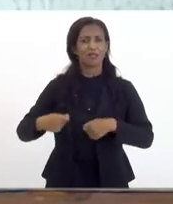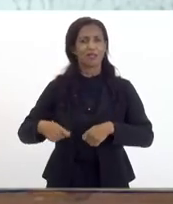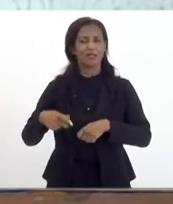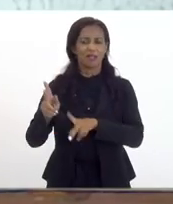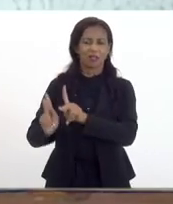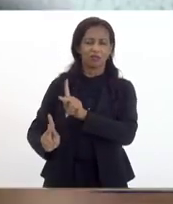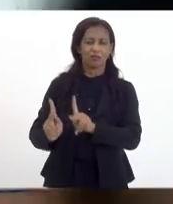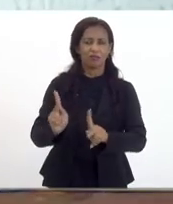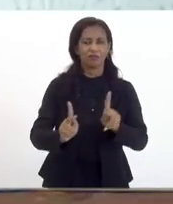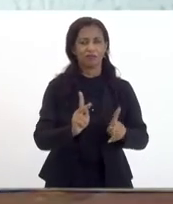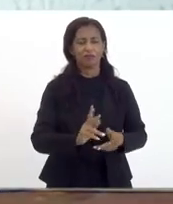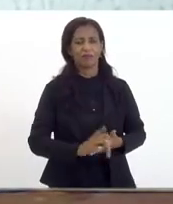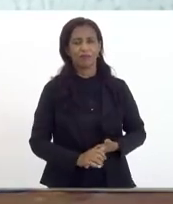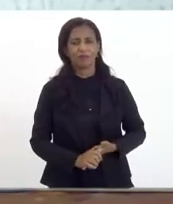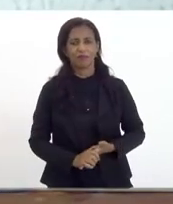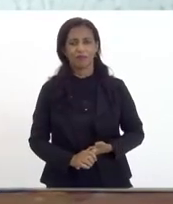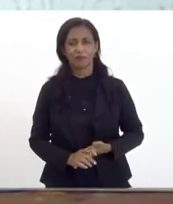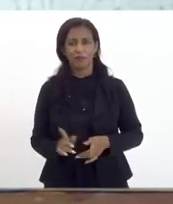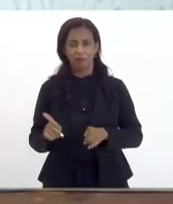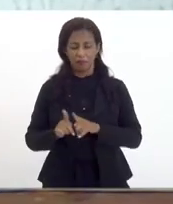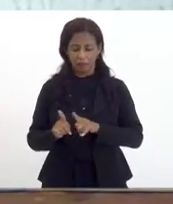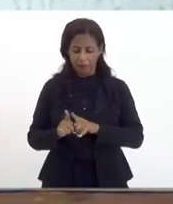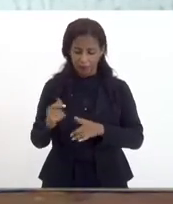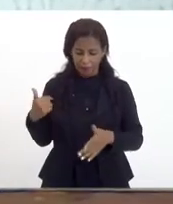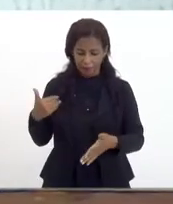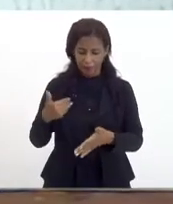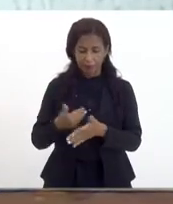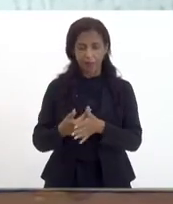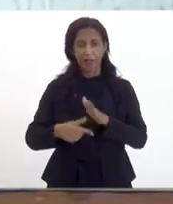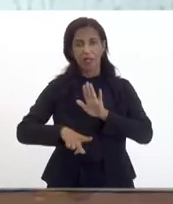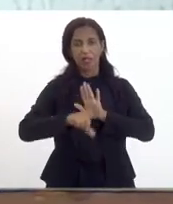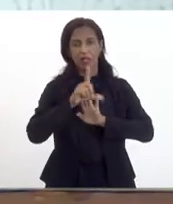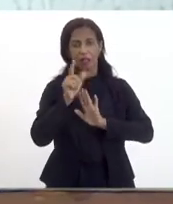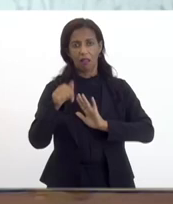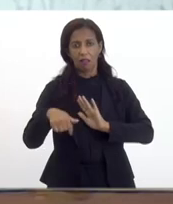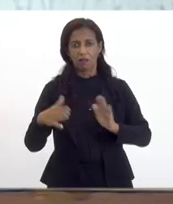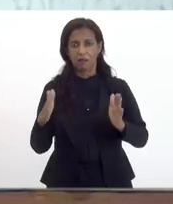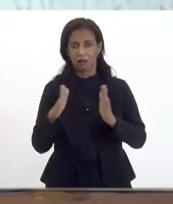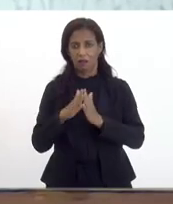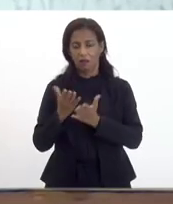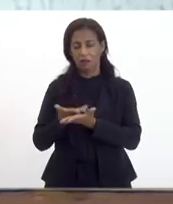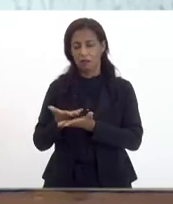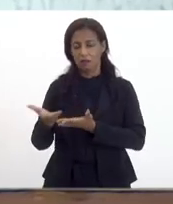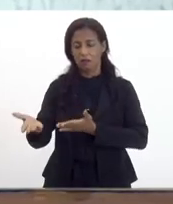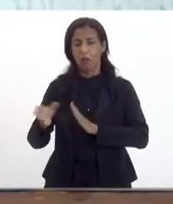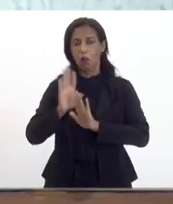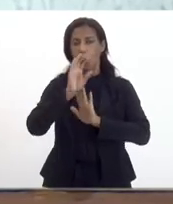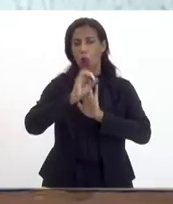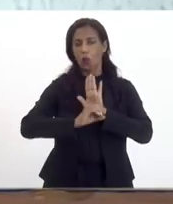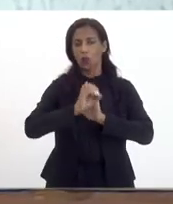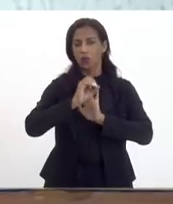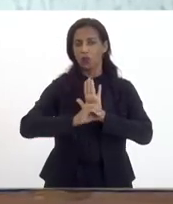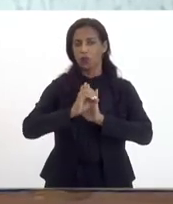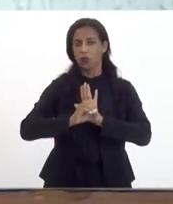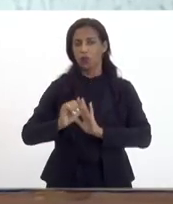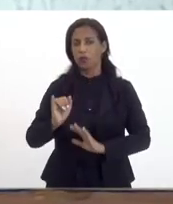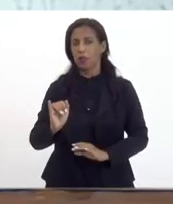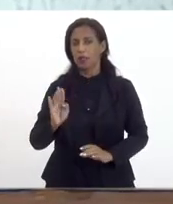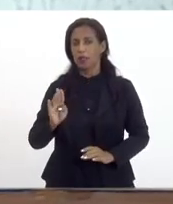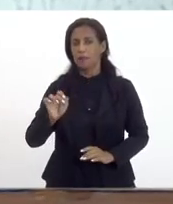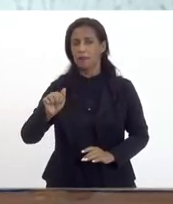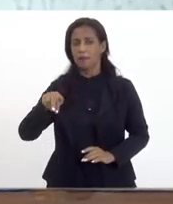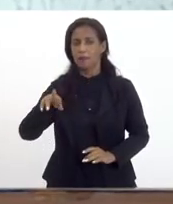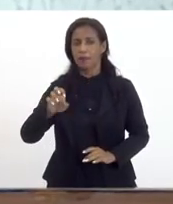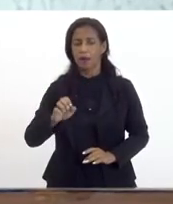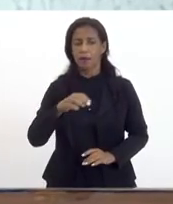cidadãos recentemente senhor presidente este legislativo dessa casa encaminhou um ofício ao Ibama ao Ministério Público